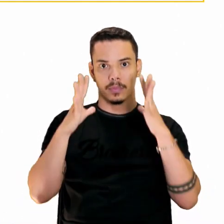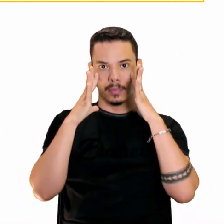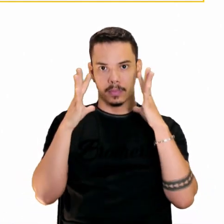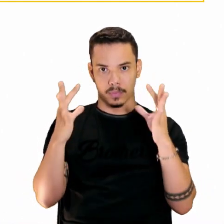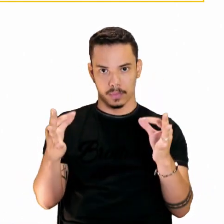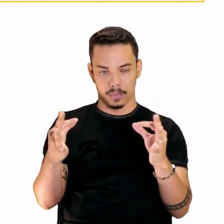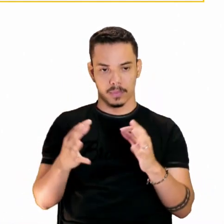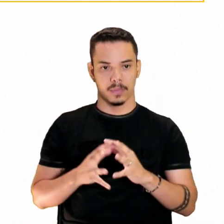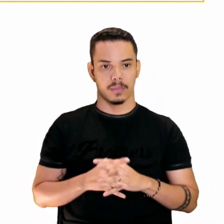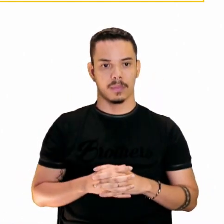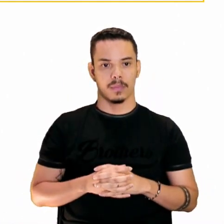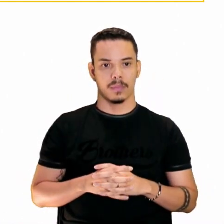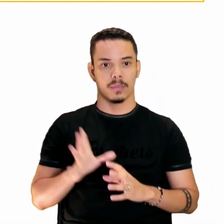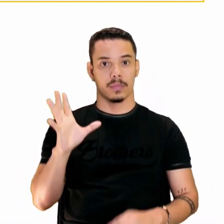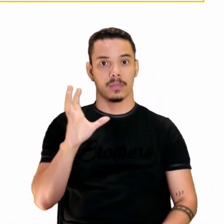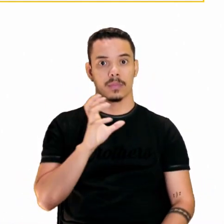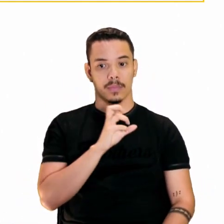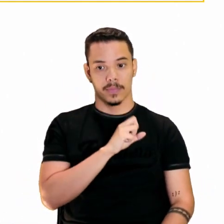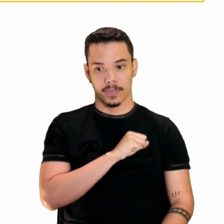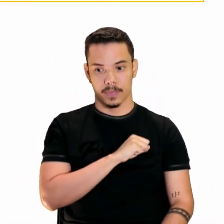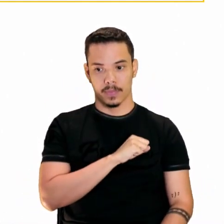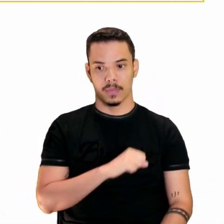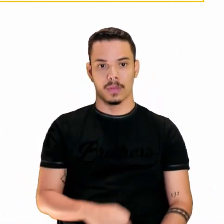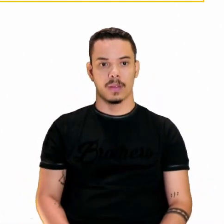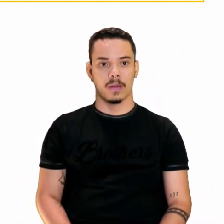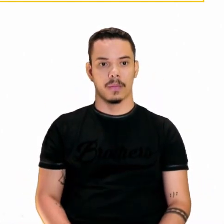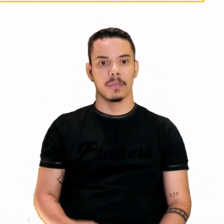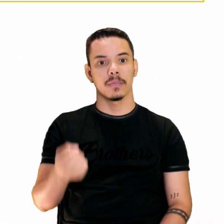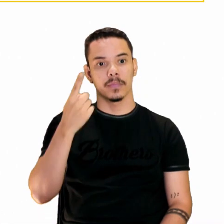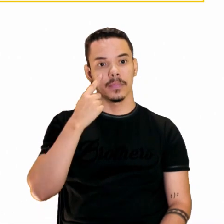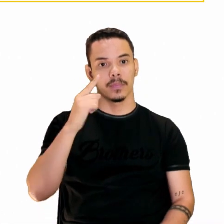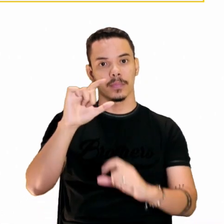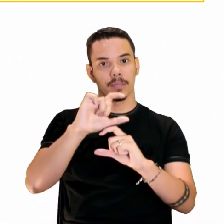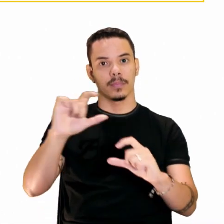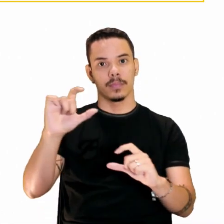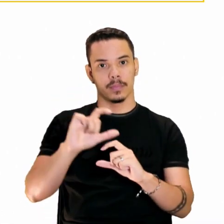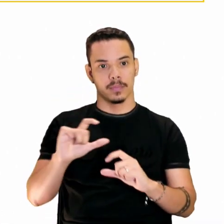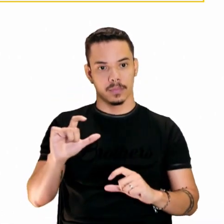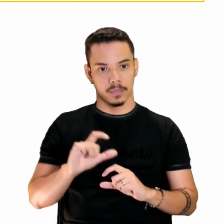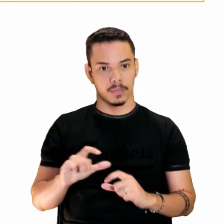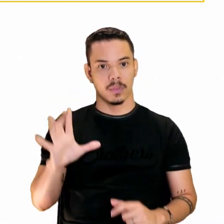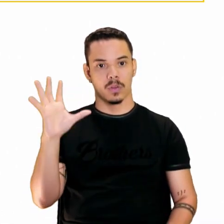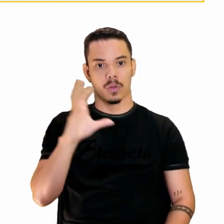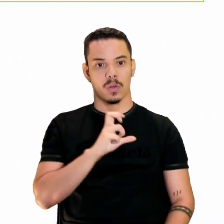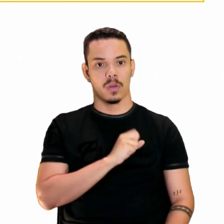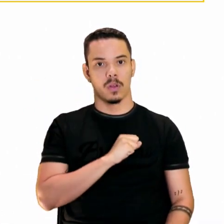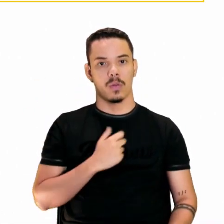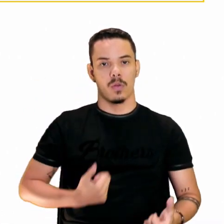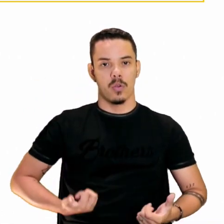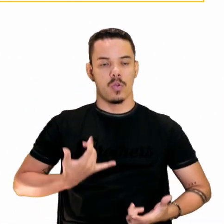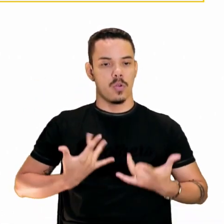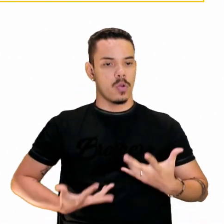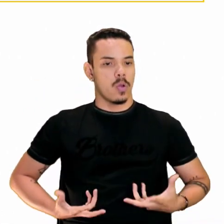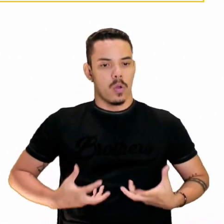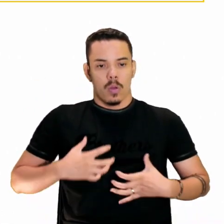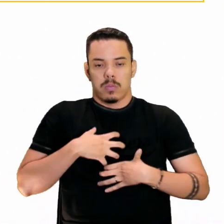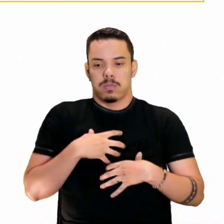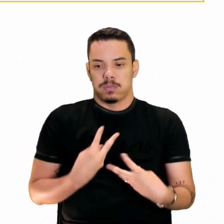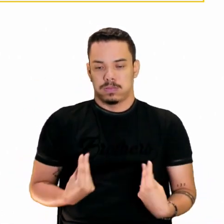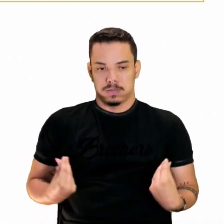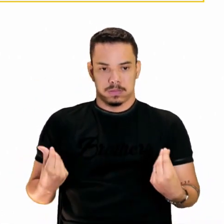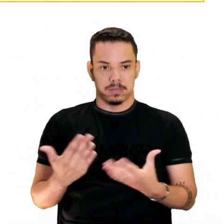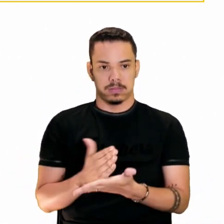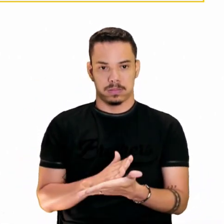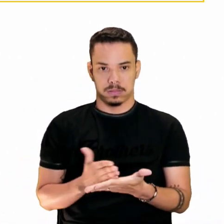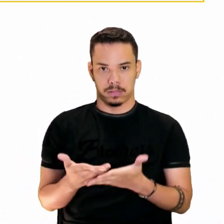Olha só. O amor. Vejamos a estrofe do soneto. O amor é fogo que arde sem se ver de Camões.